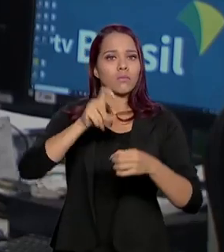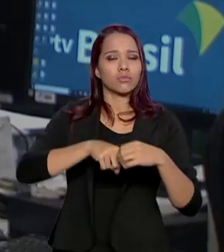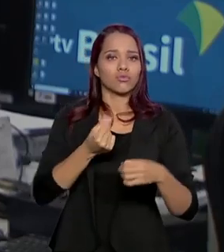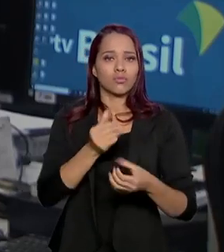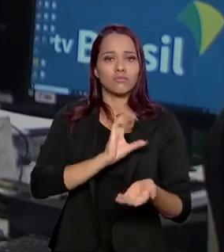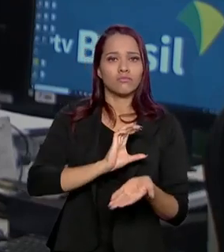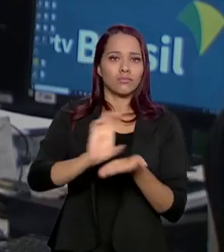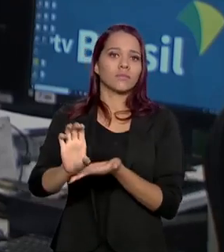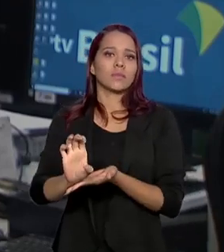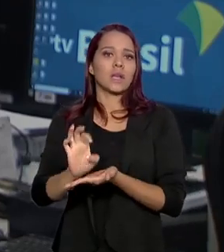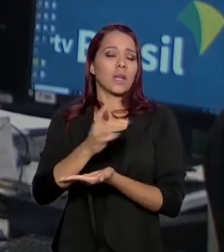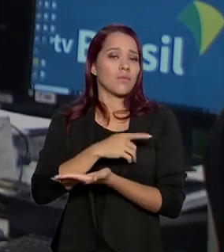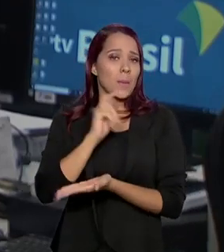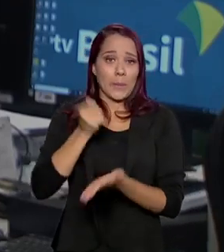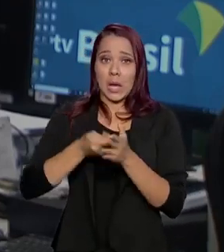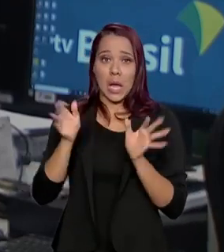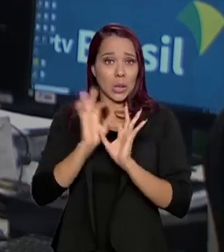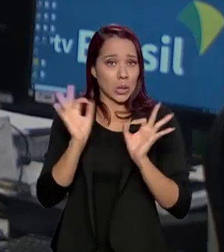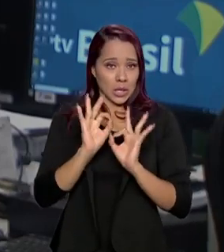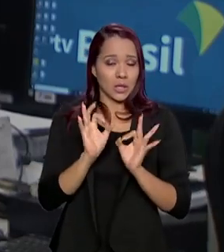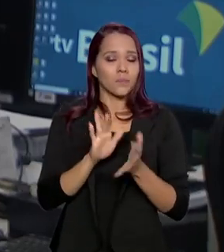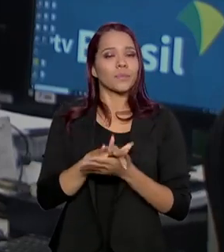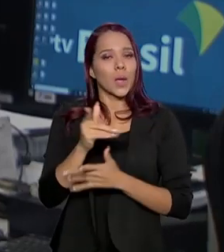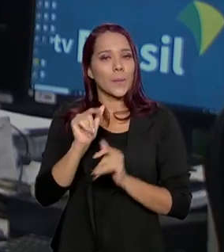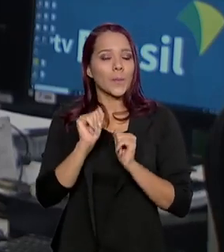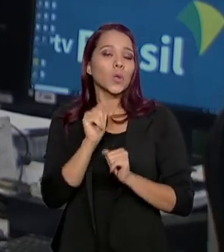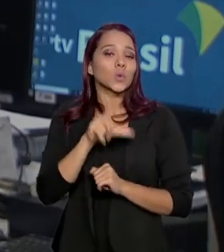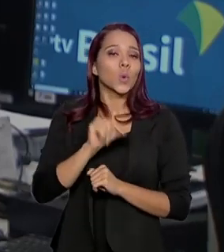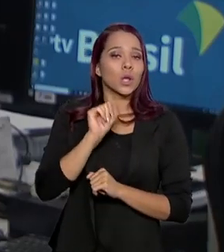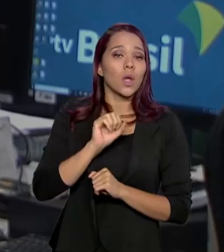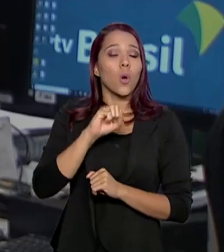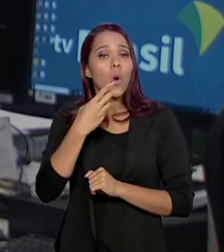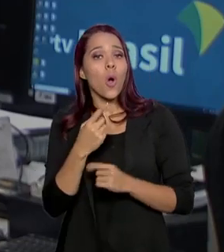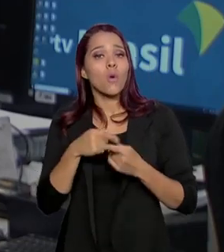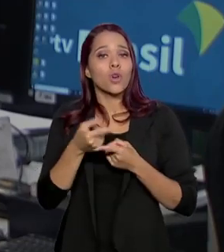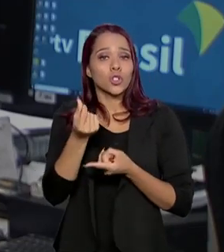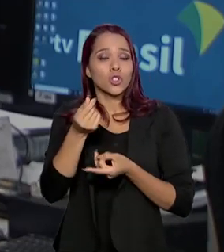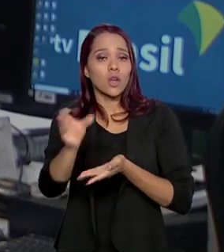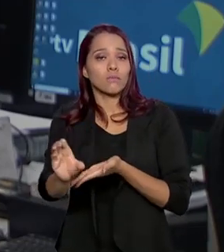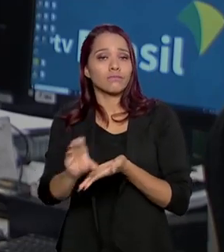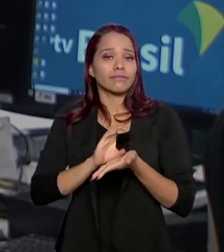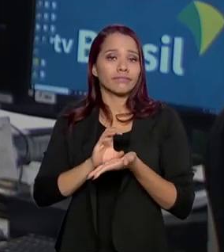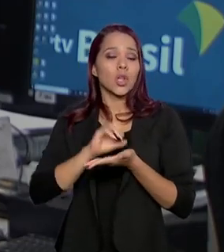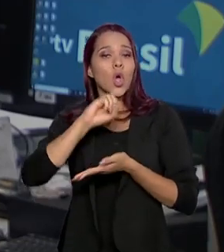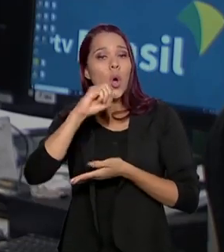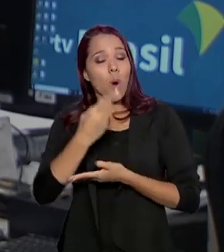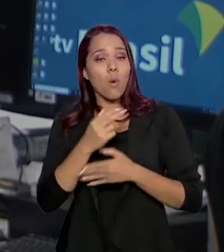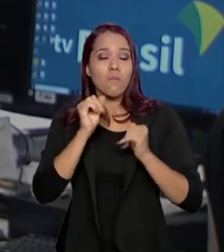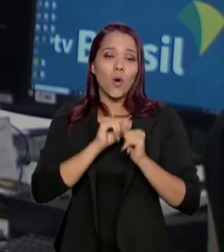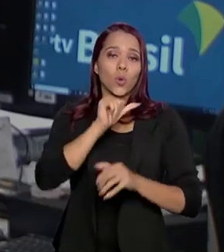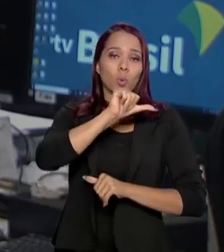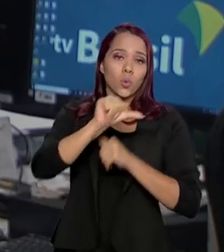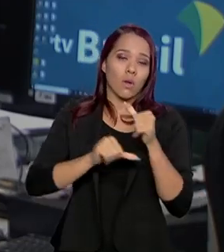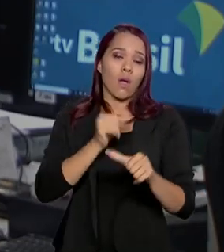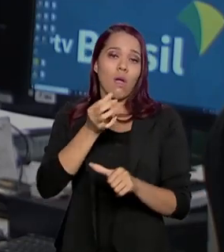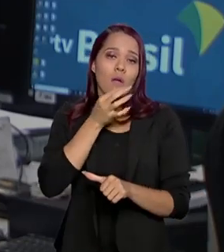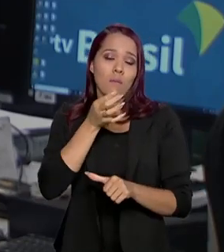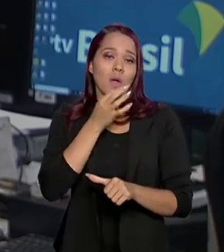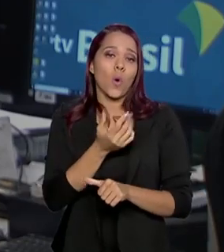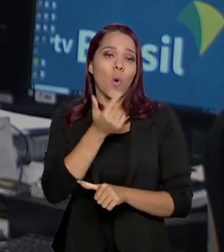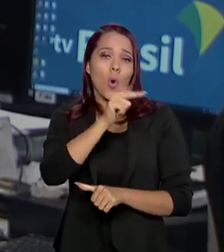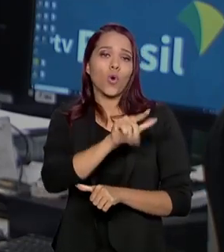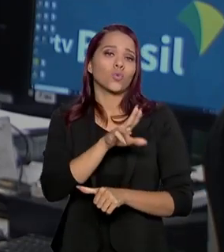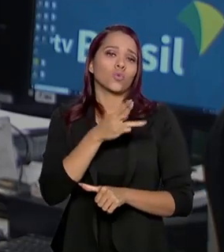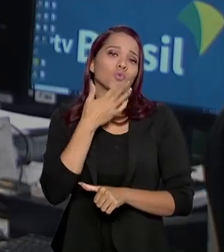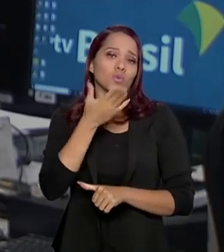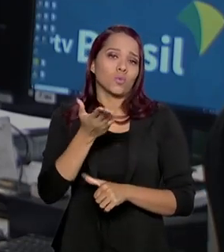medicamento sem custo nenhum. E aí ele pode optar ou por receber o dinheiro de volta ou por trocar por um produto de